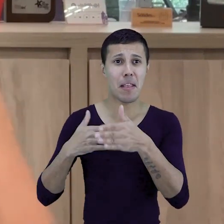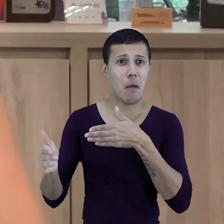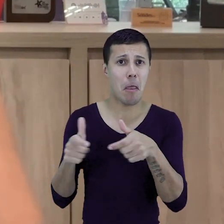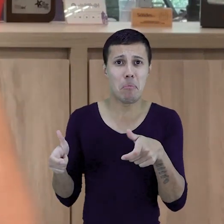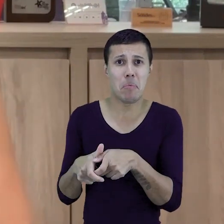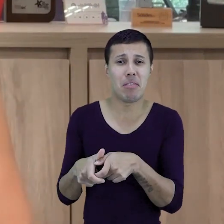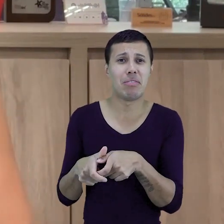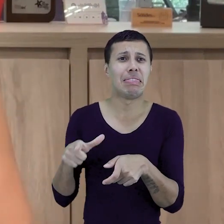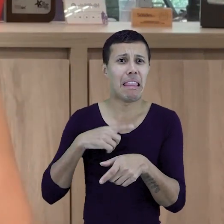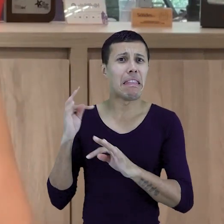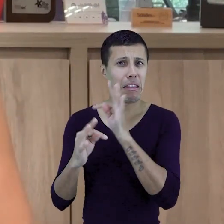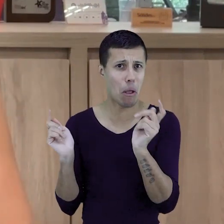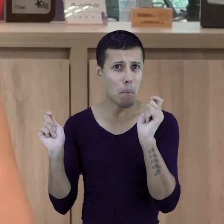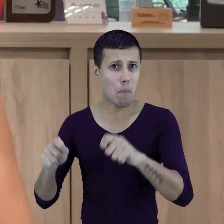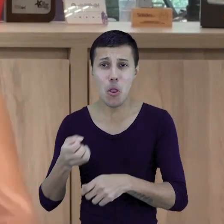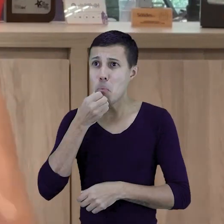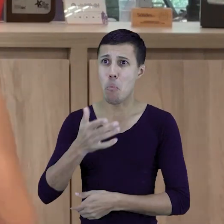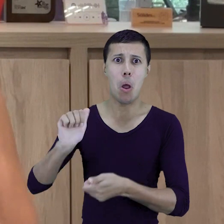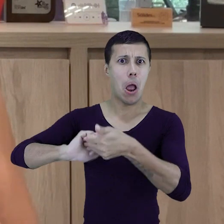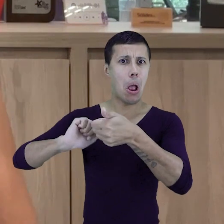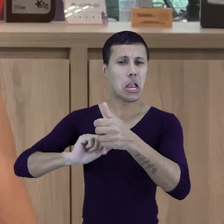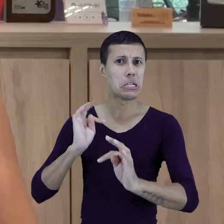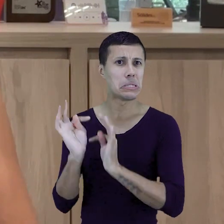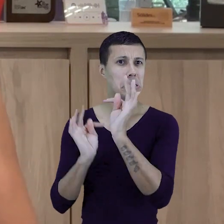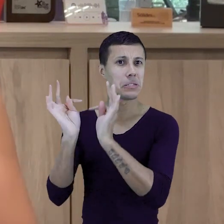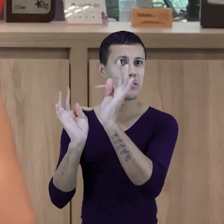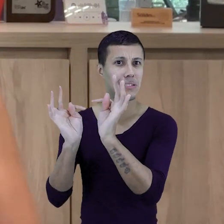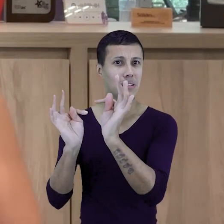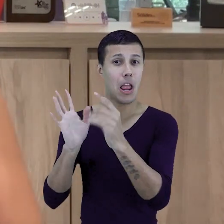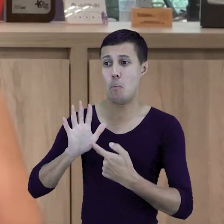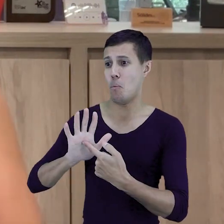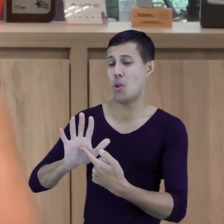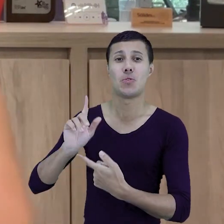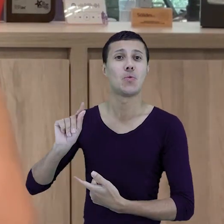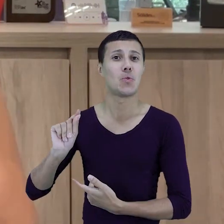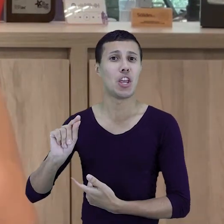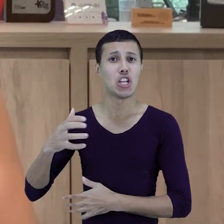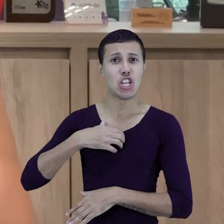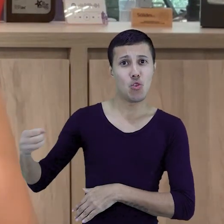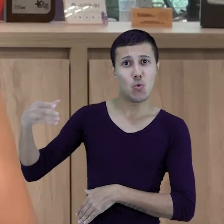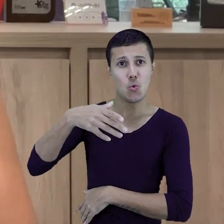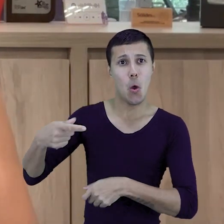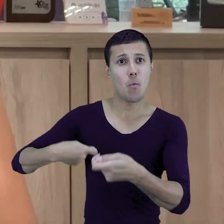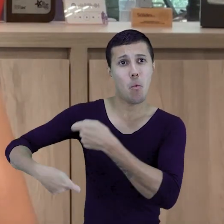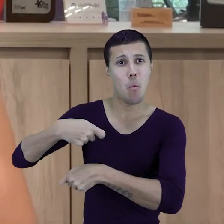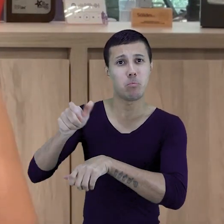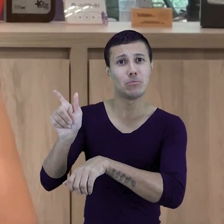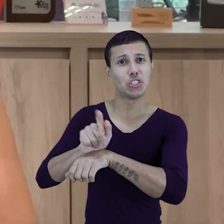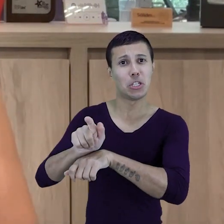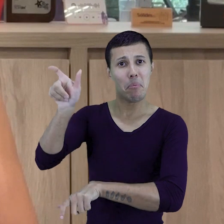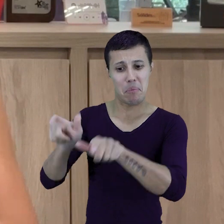pode ter a tecnologia de ponta. E essa tecnologia tem mostrado um novo jeito de fazer gestão de pessoas,